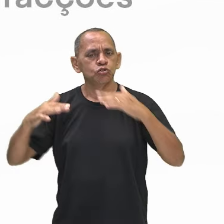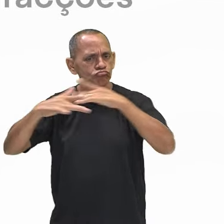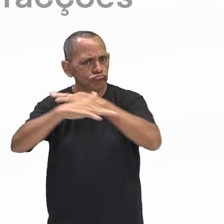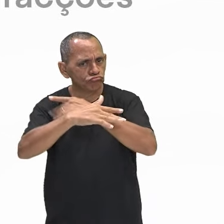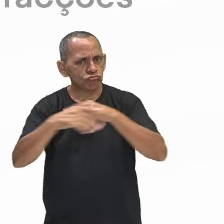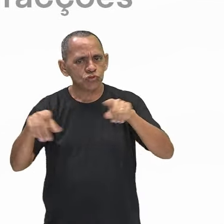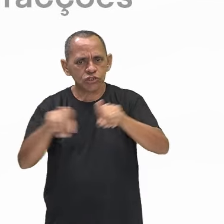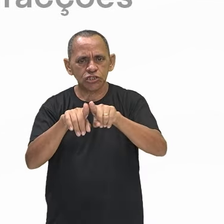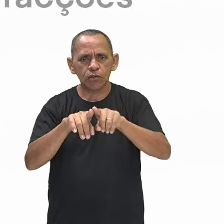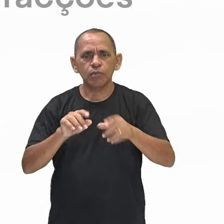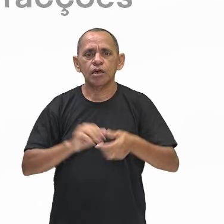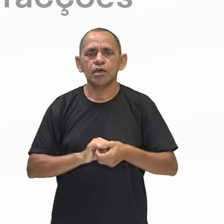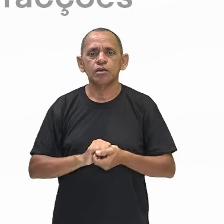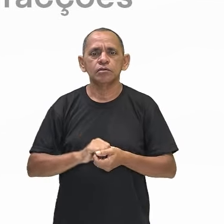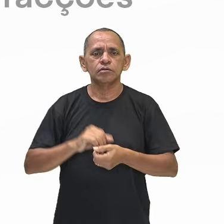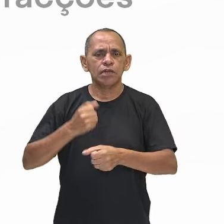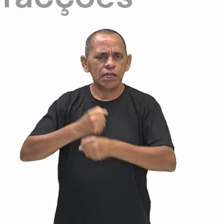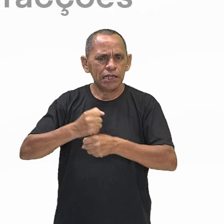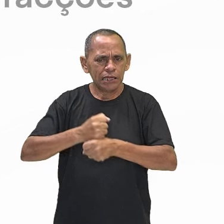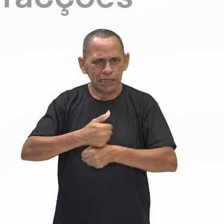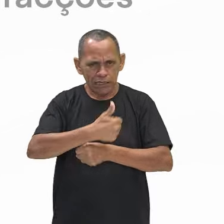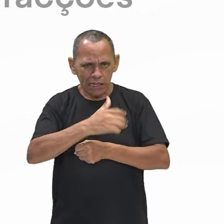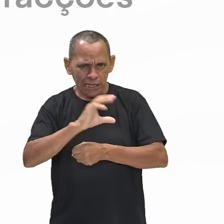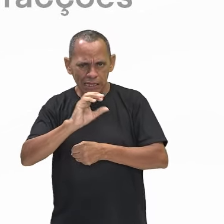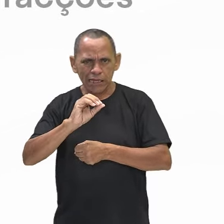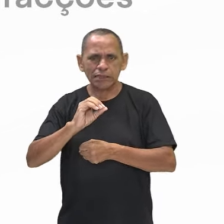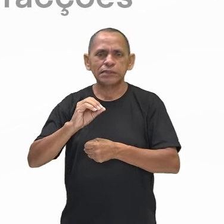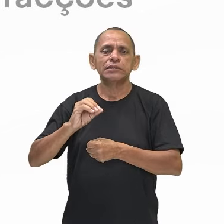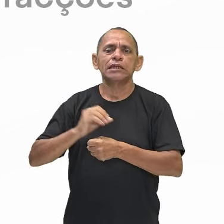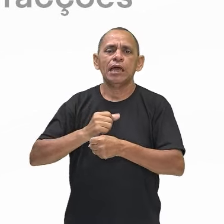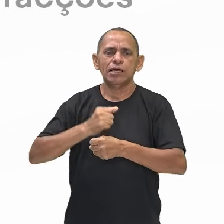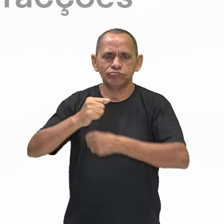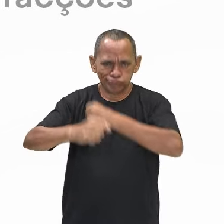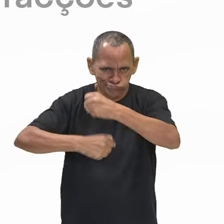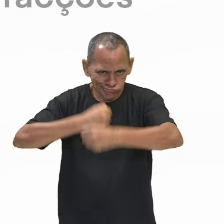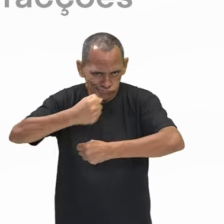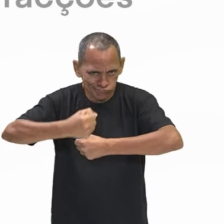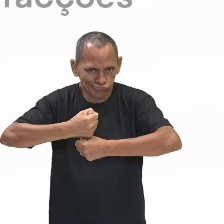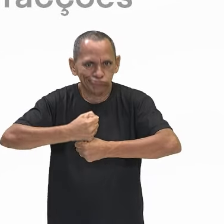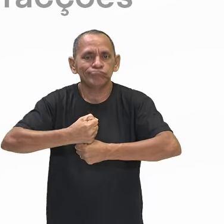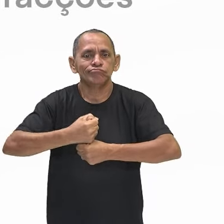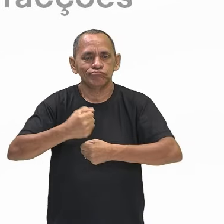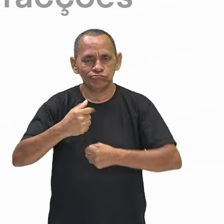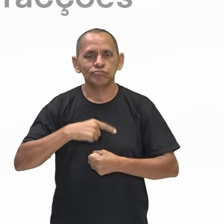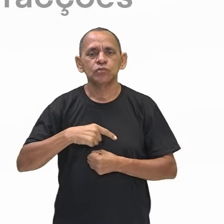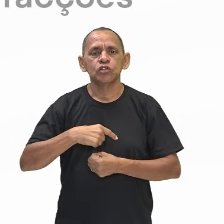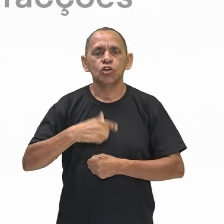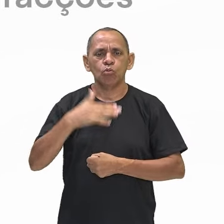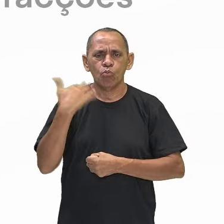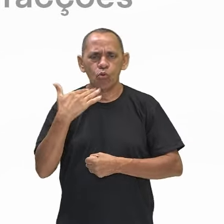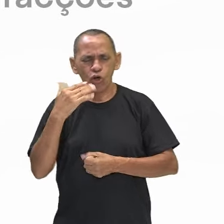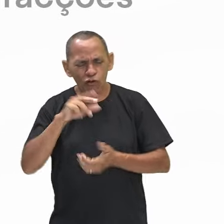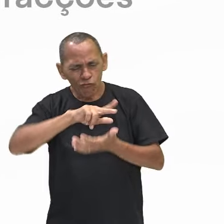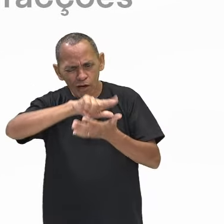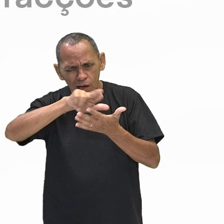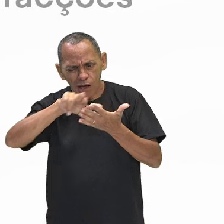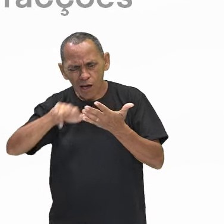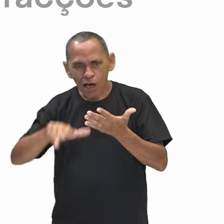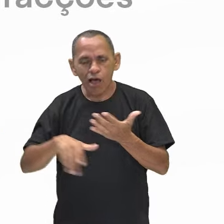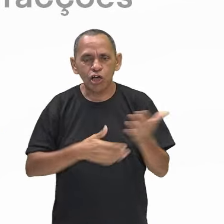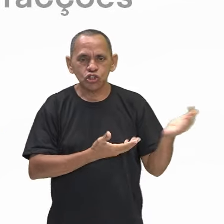anos quase triplicou o assassinato de crianças e adolescentes e jovens do estado do Acre.